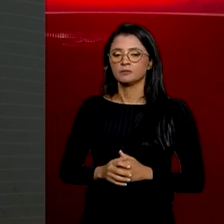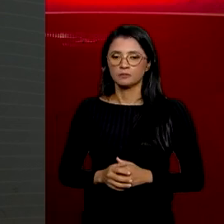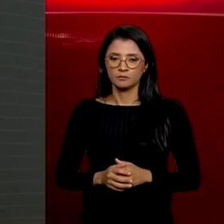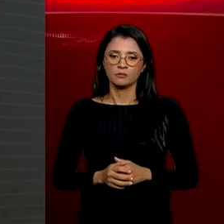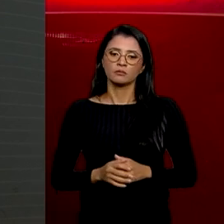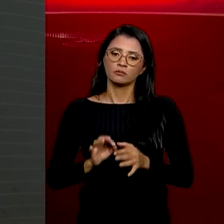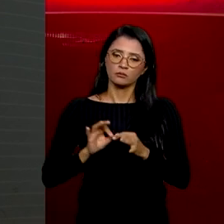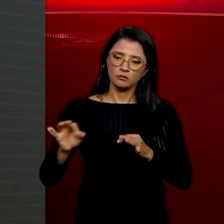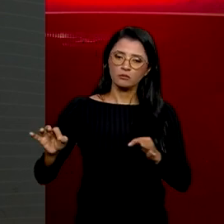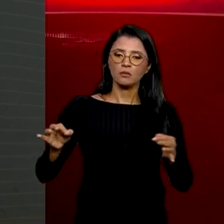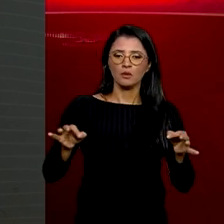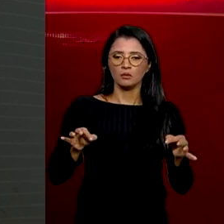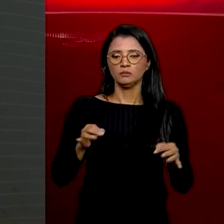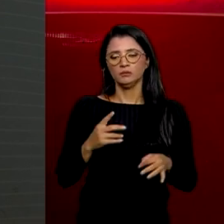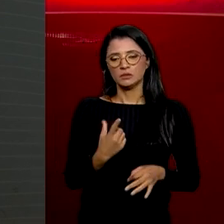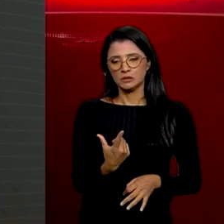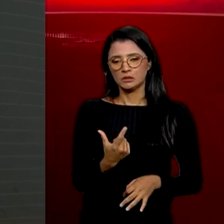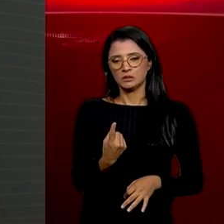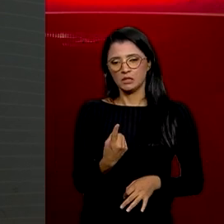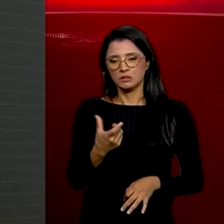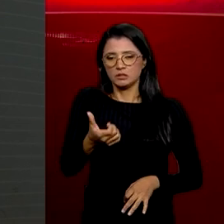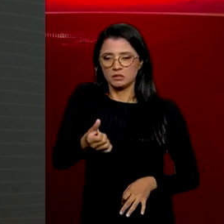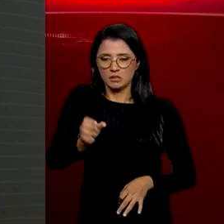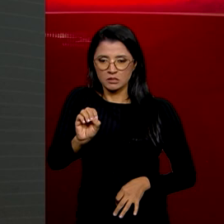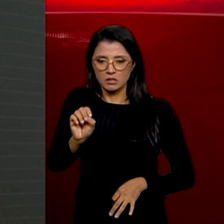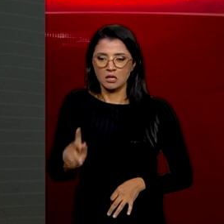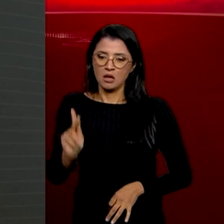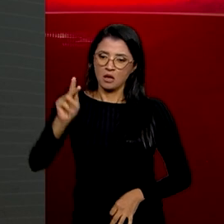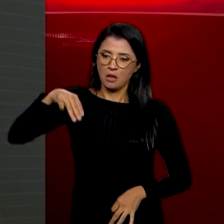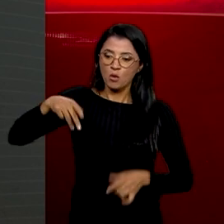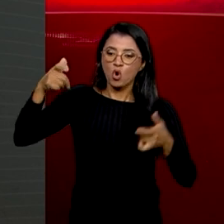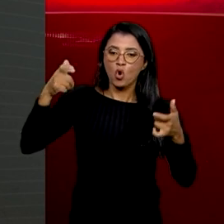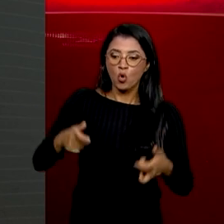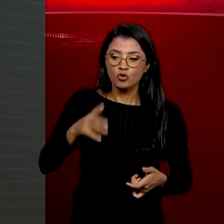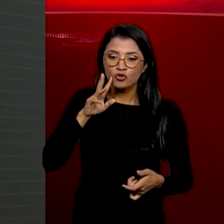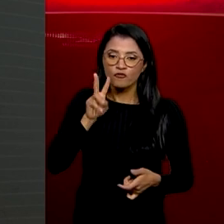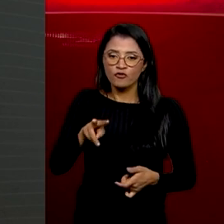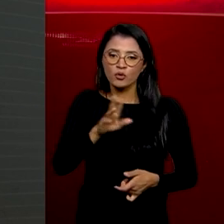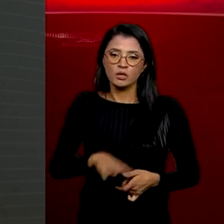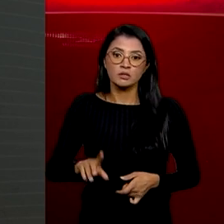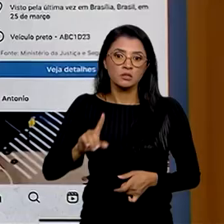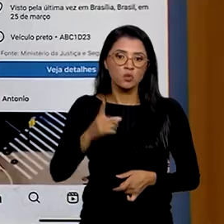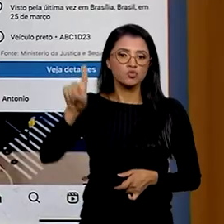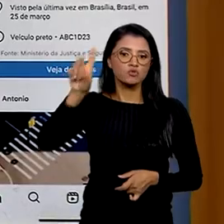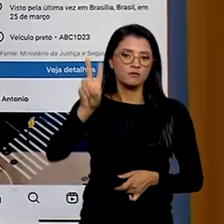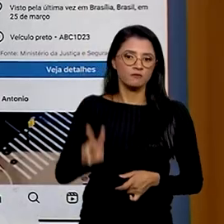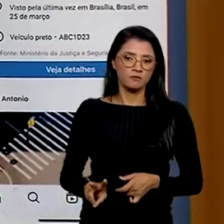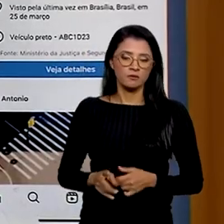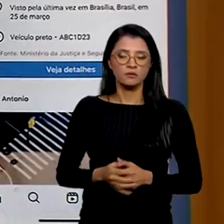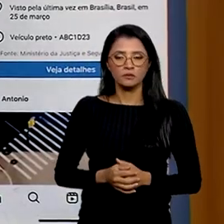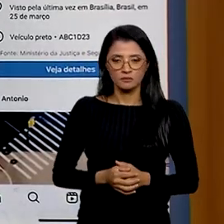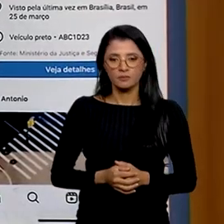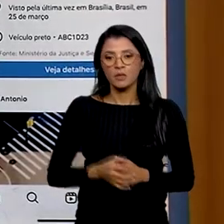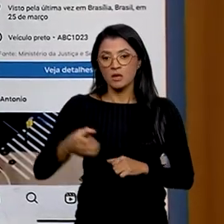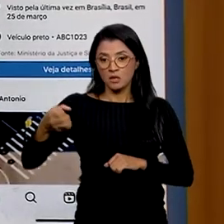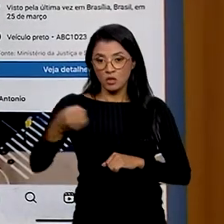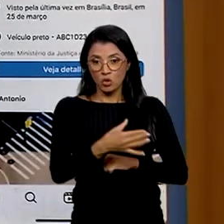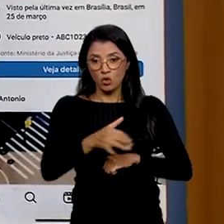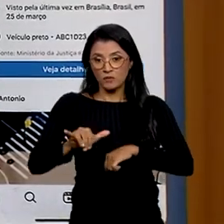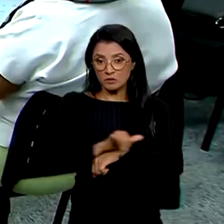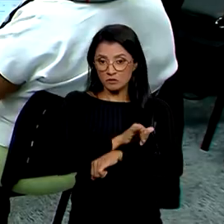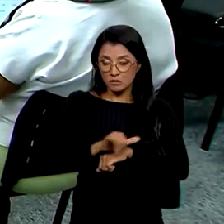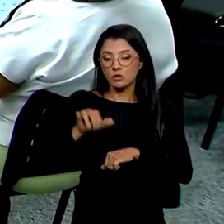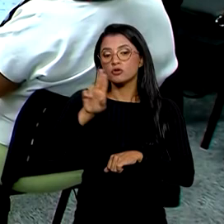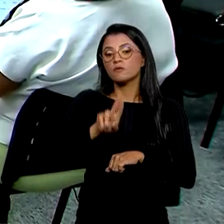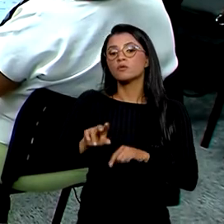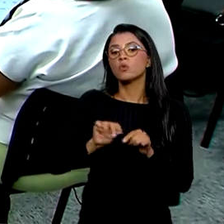num raio de 160 quilômetros de onde a criança foi vista pela última vez. As novas ações serão realizadas